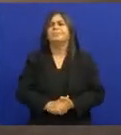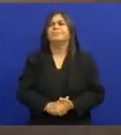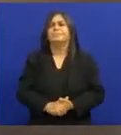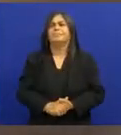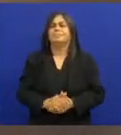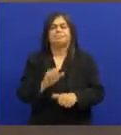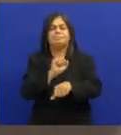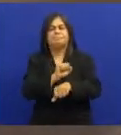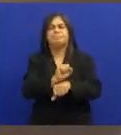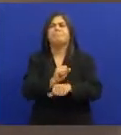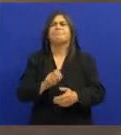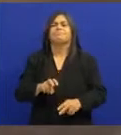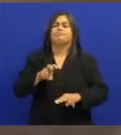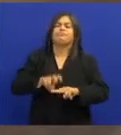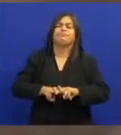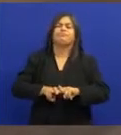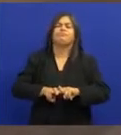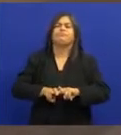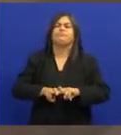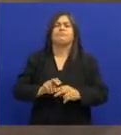tá Aí ele estava mesmo esperando